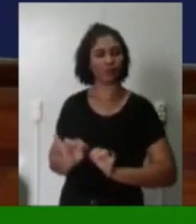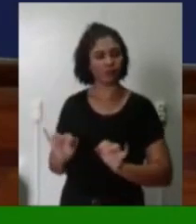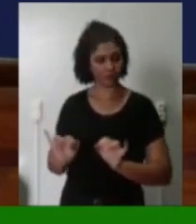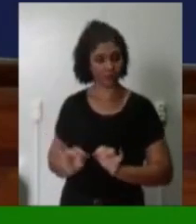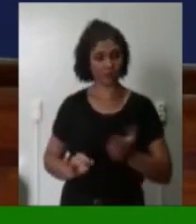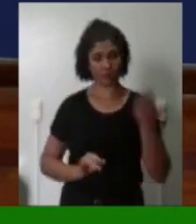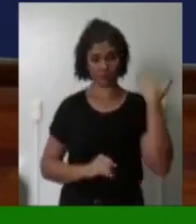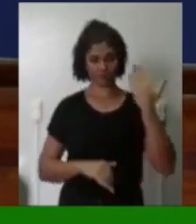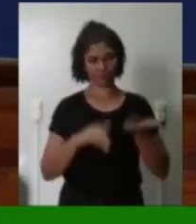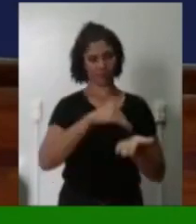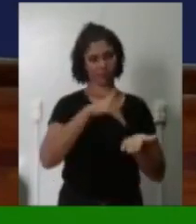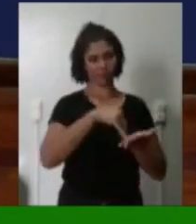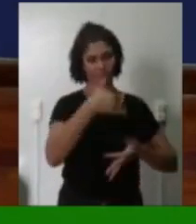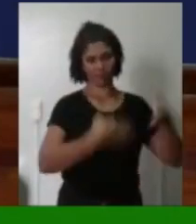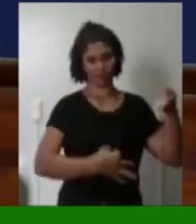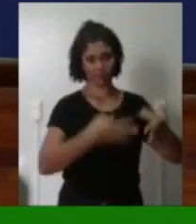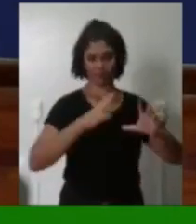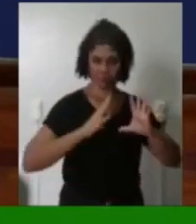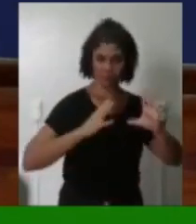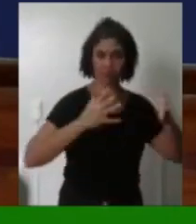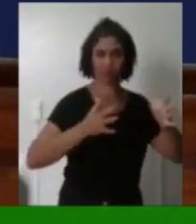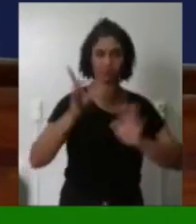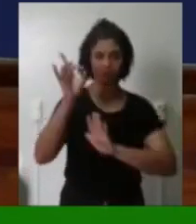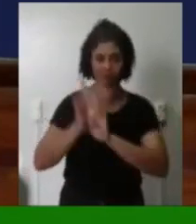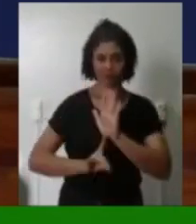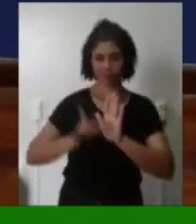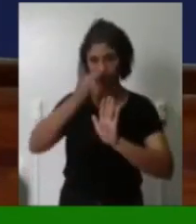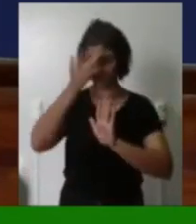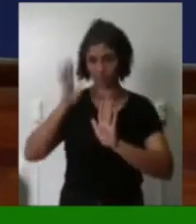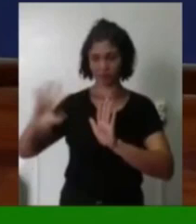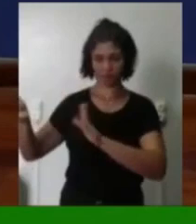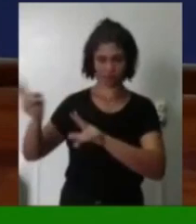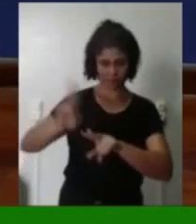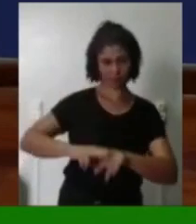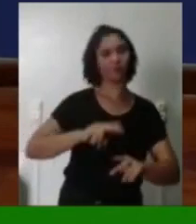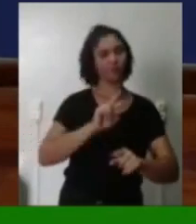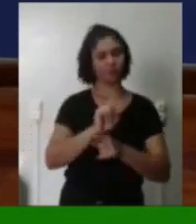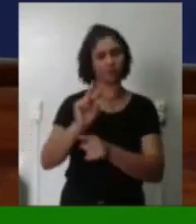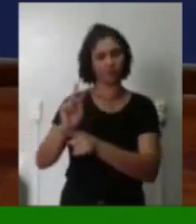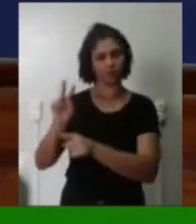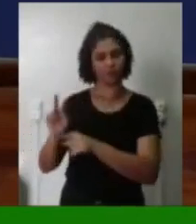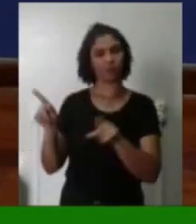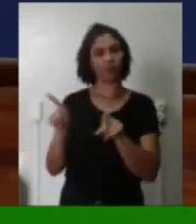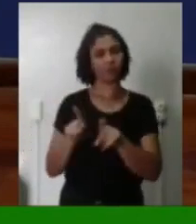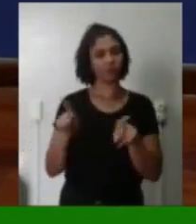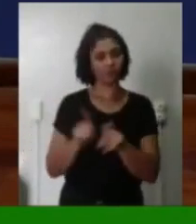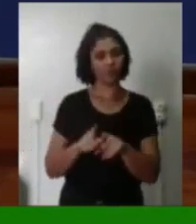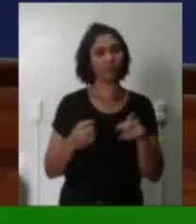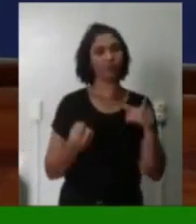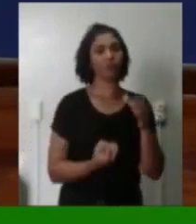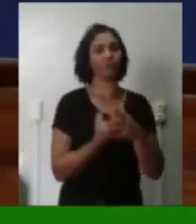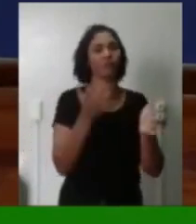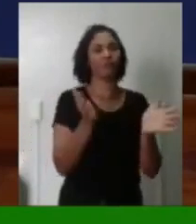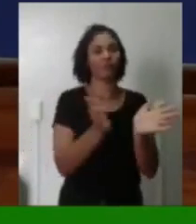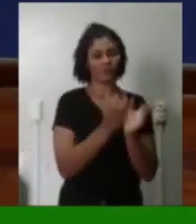secretário da Justiça teve a coragem de defender os direitos das pessoas detidas Criou a chamada Fábrica da Esperança